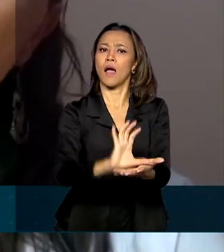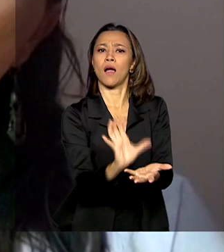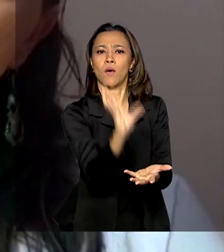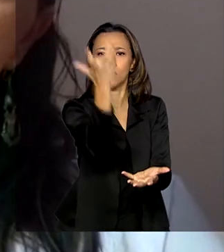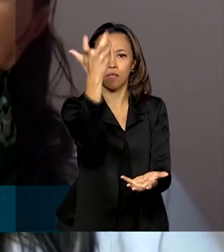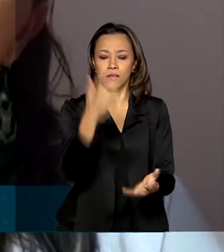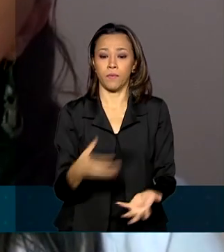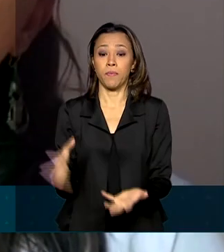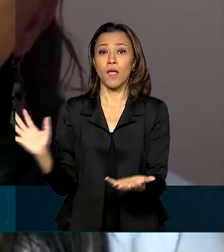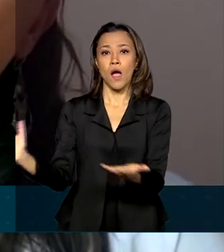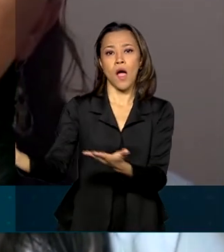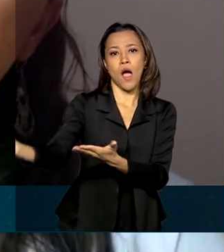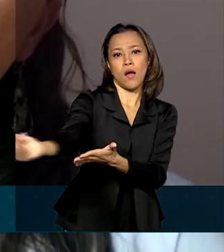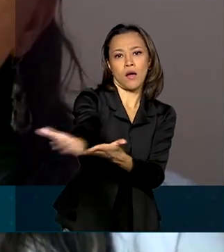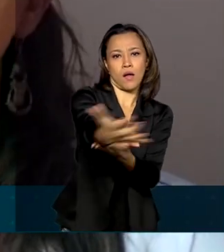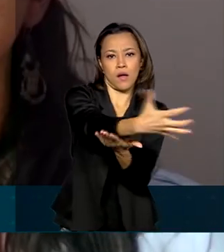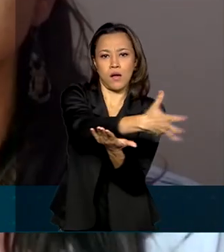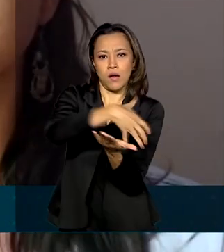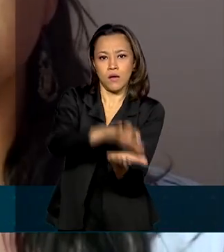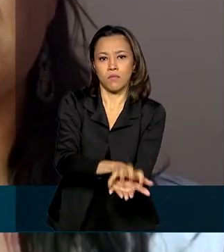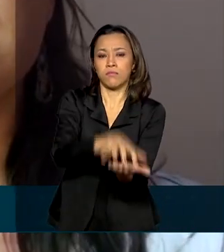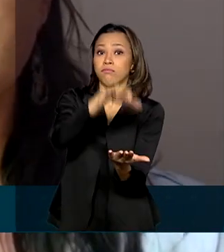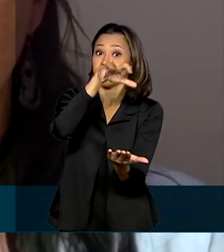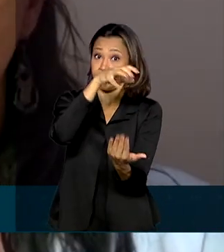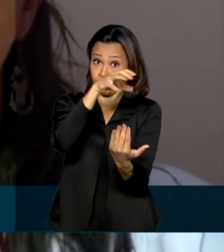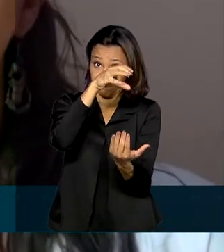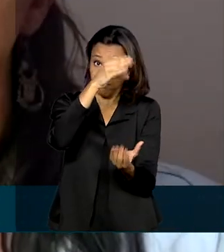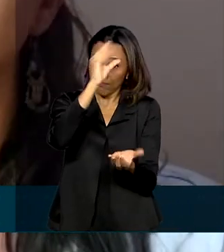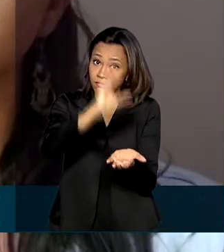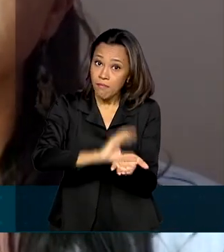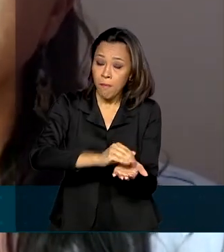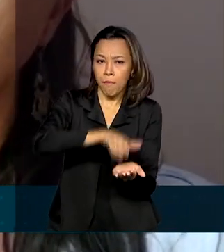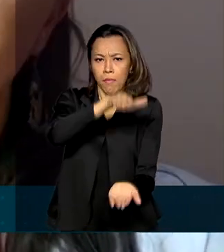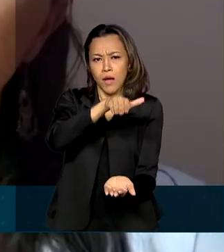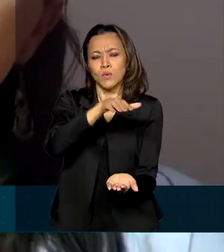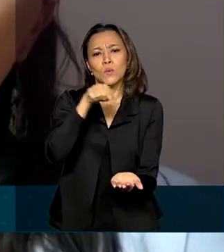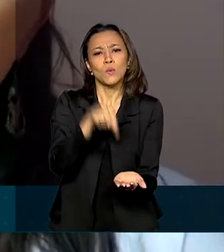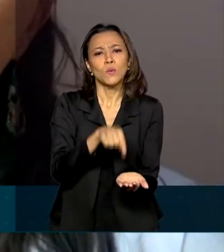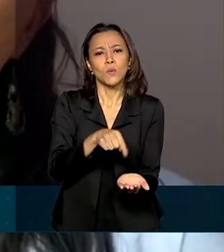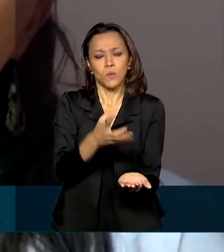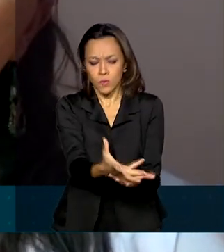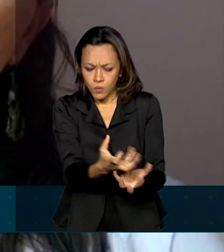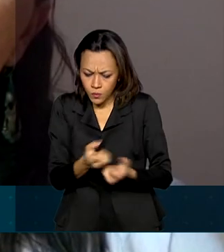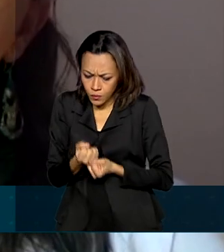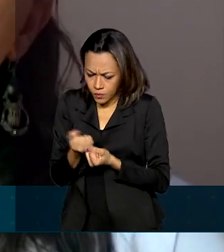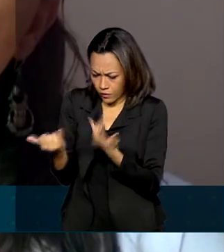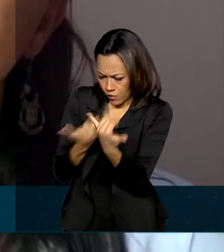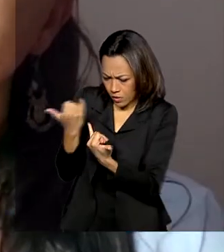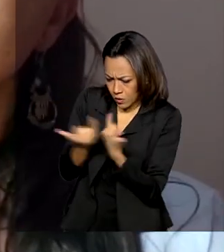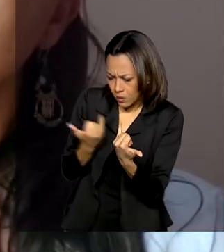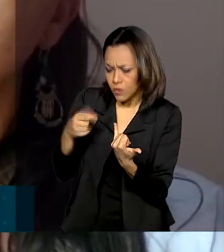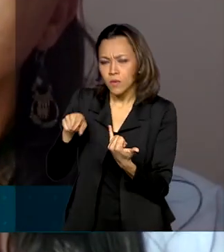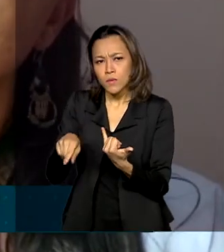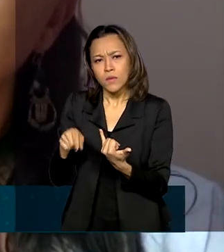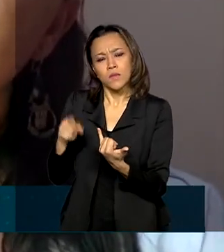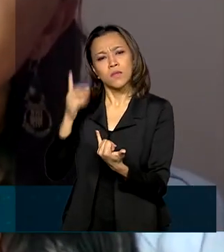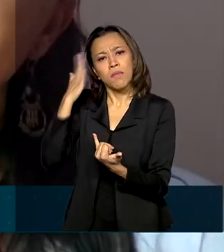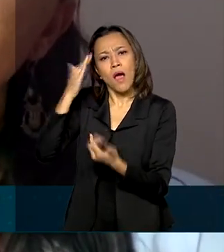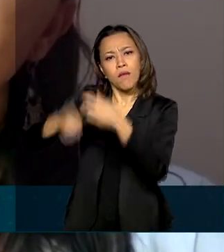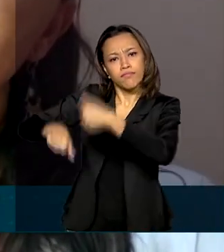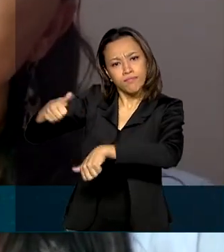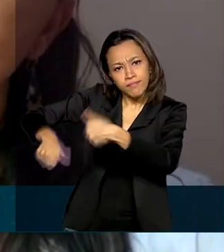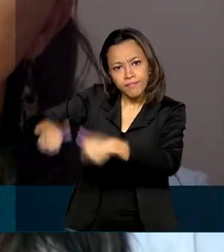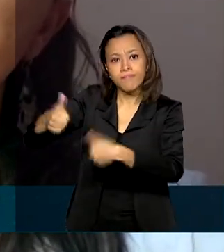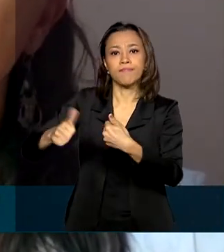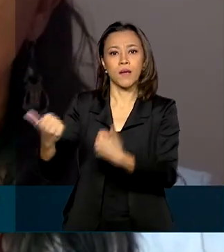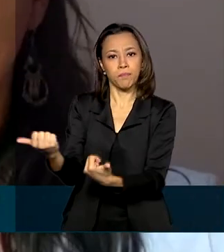uma base de dados única, a partir da qual são calculados indicadores, são processados os produtos de apoio e tudo